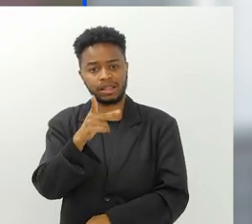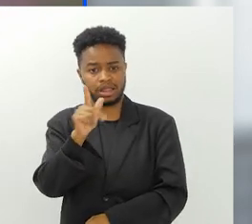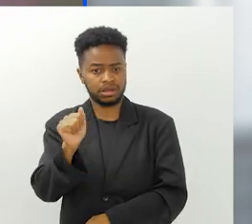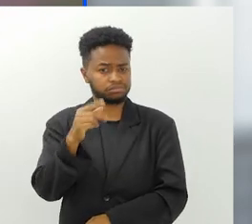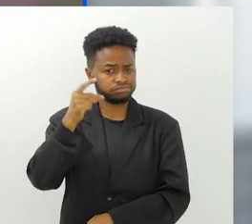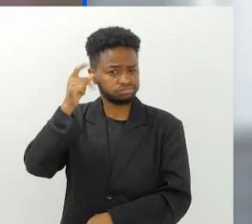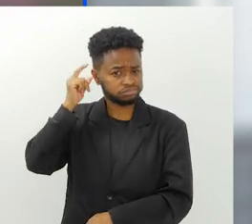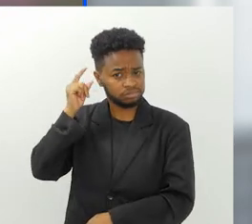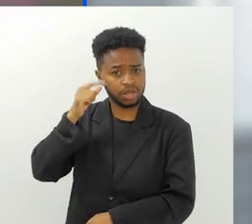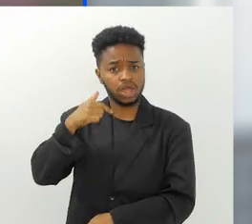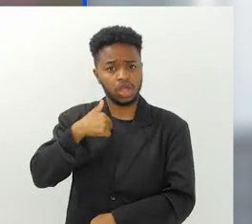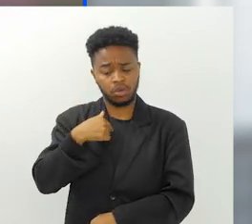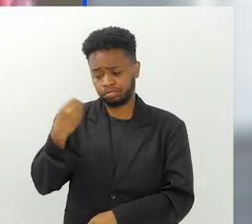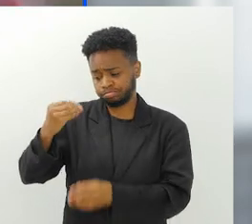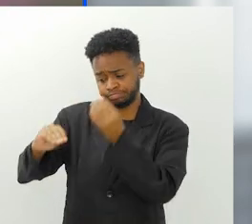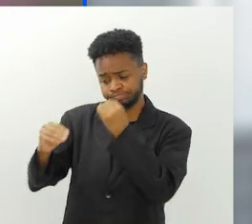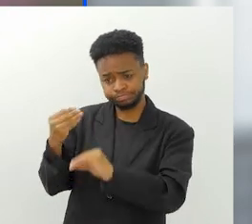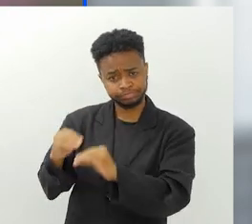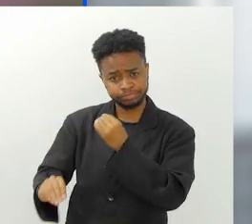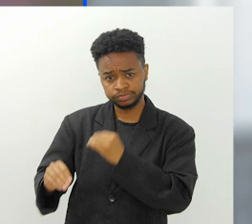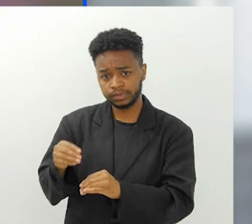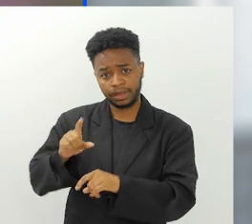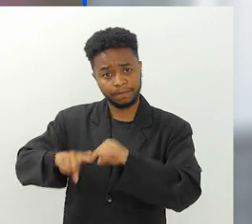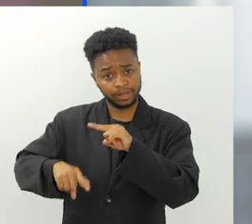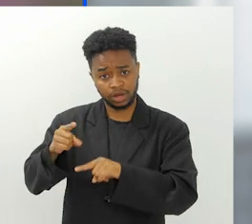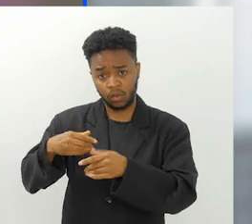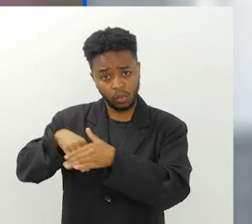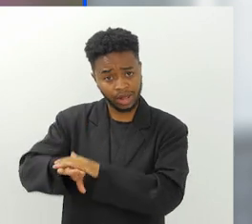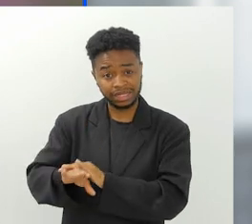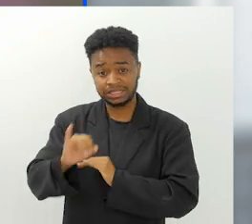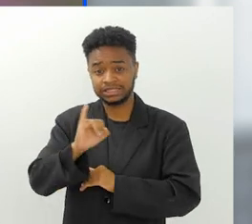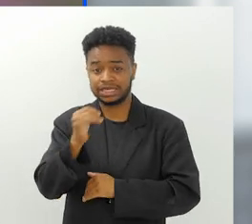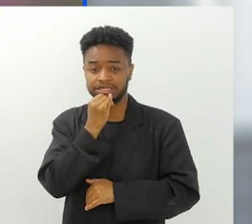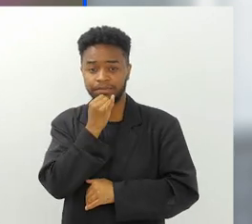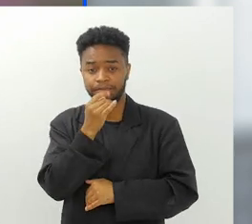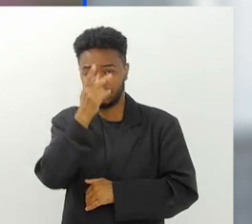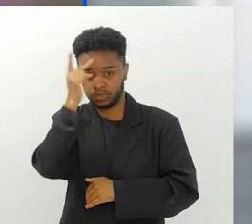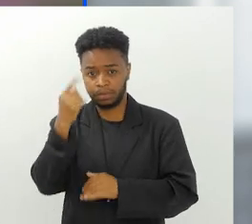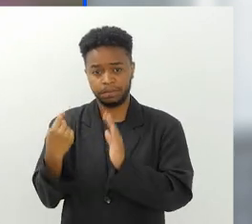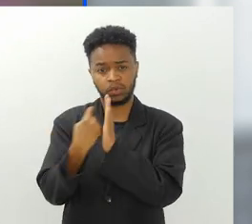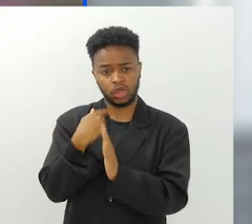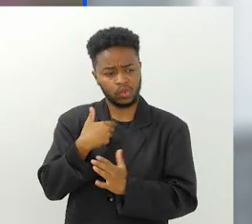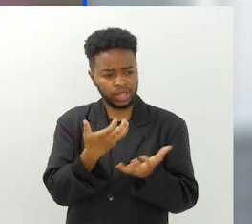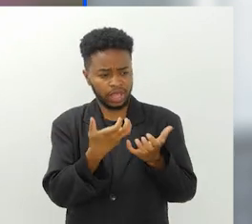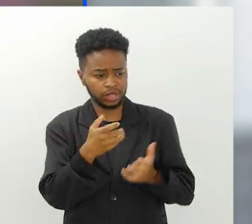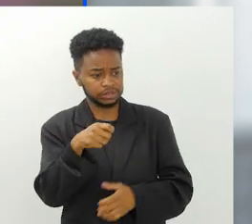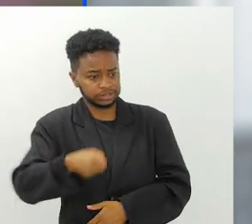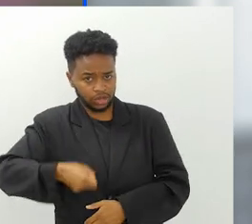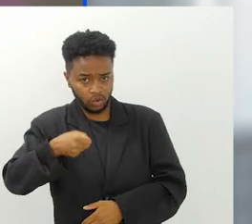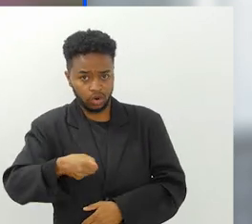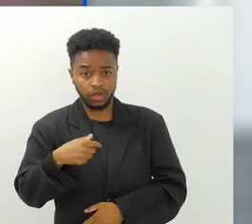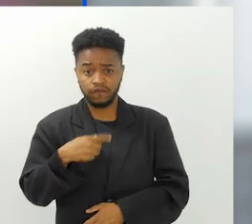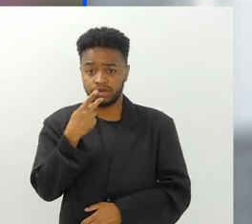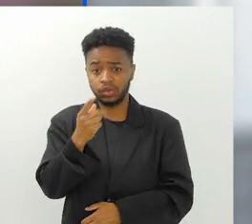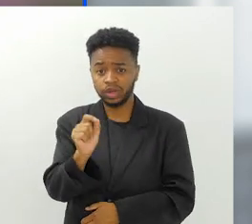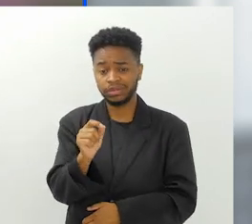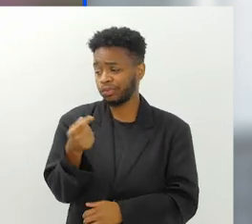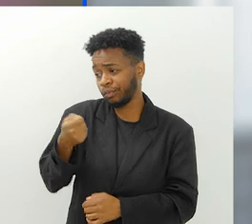antiga, e boto todos os produtos lá dentro e quando me oferecem, por exemplo, uma sacola plástica,